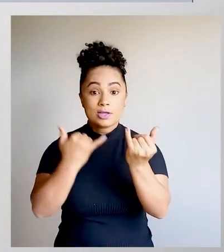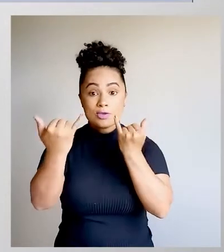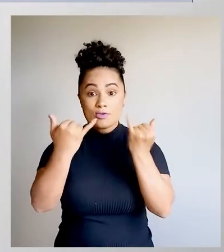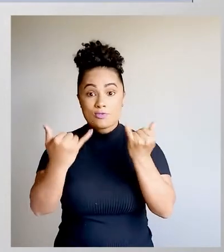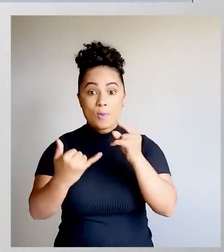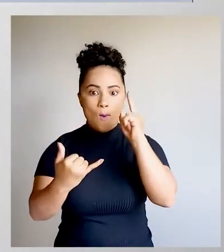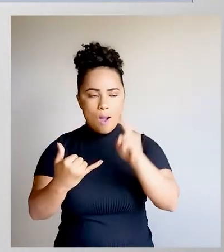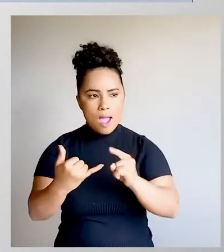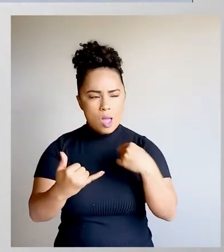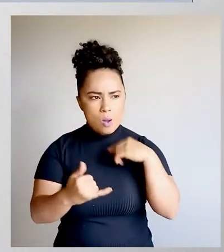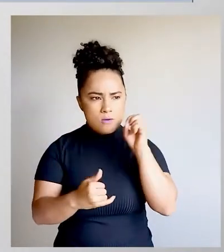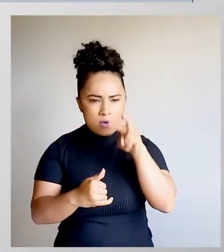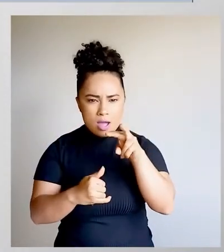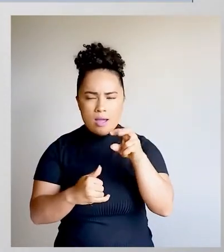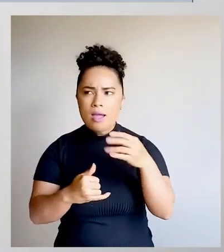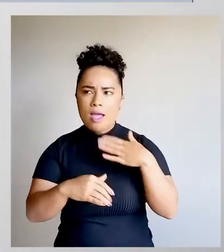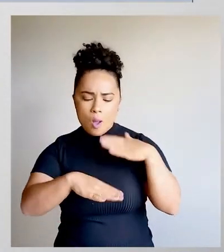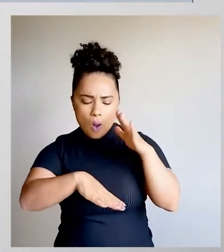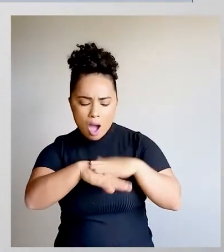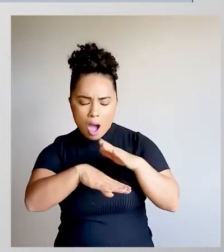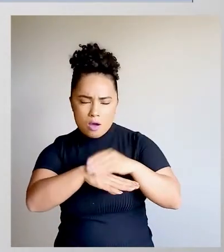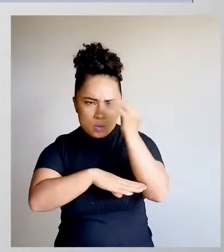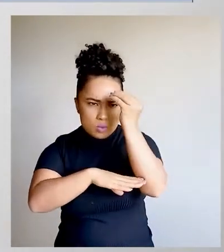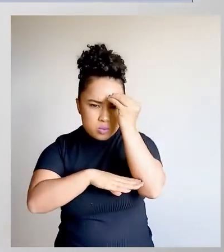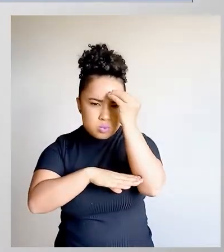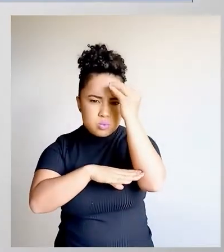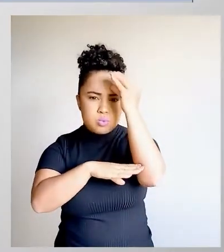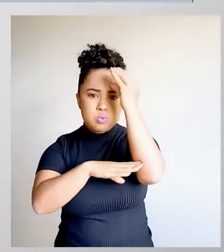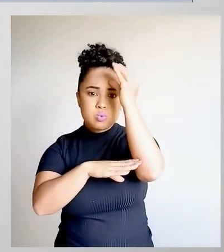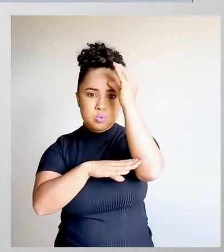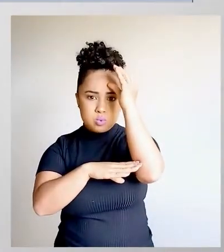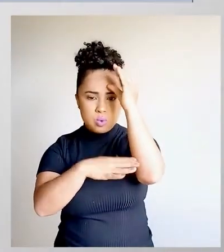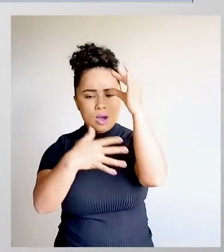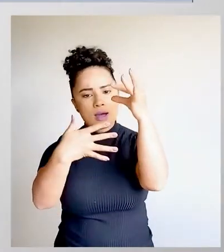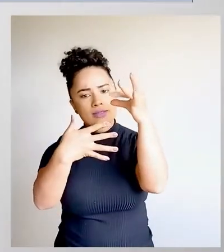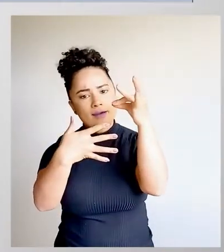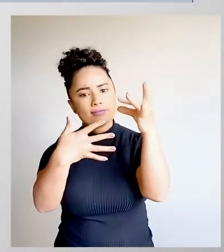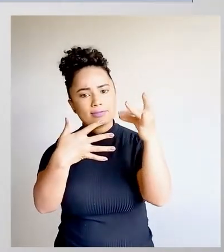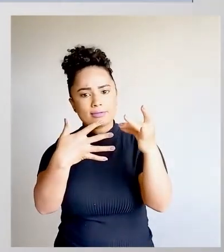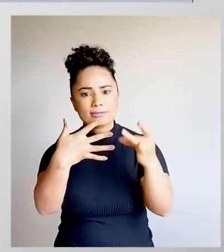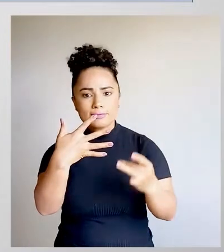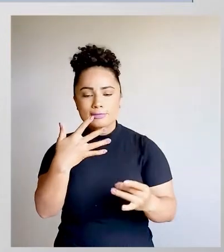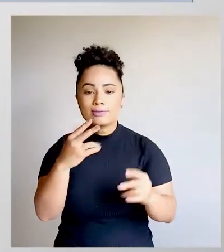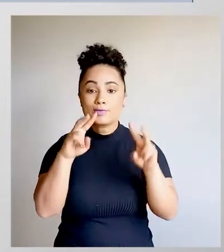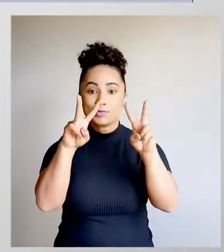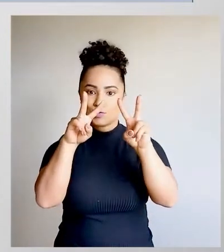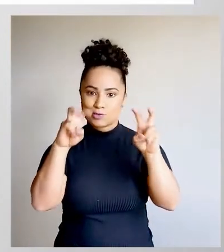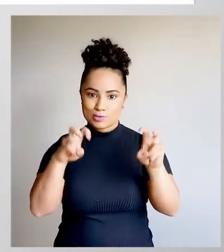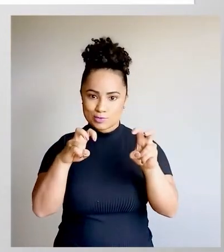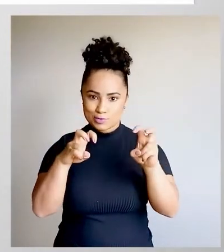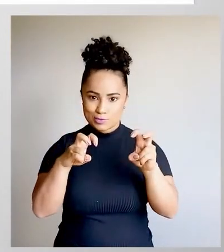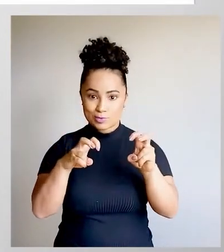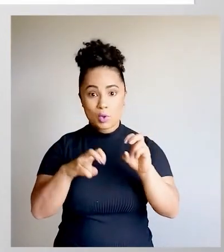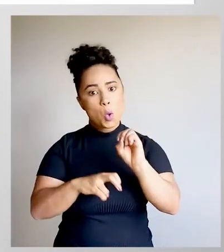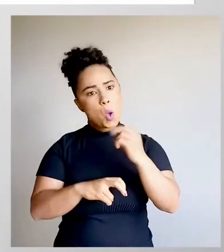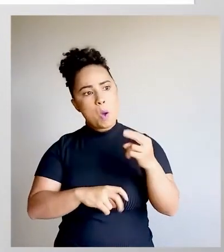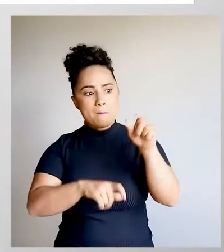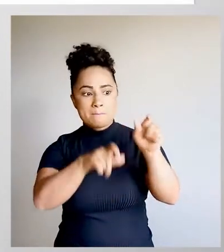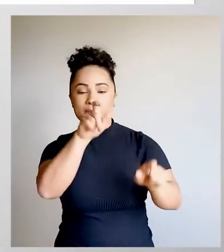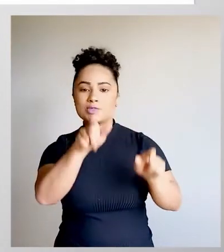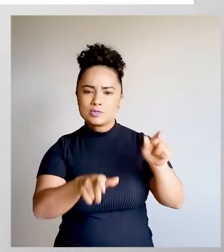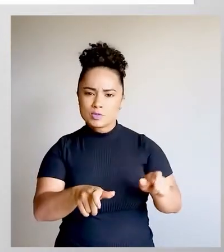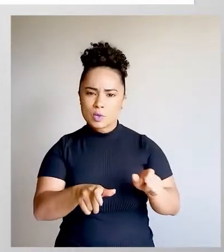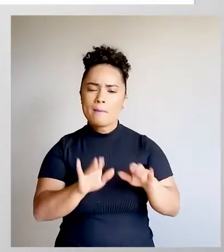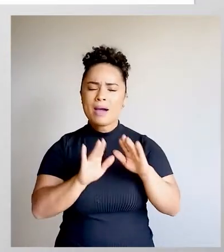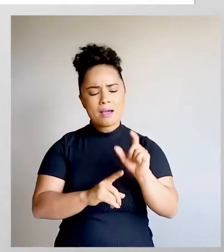é uma reunião dos conhecimentos, dos dados sobre o assunto ou sobre uma pessoa. E o que é implícita ou